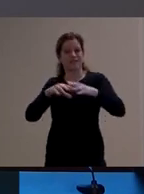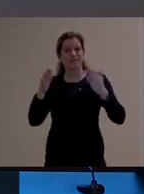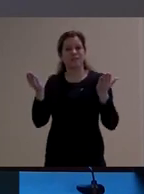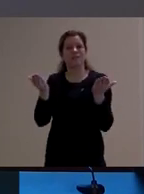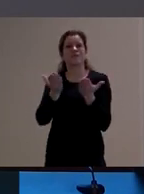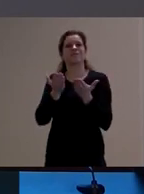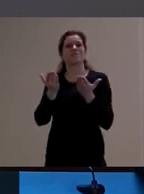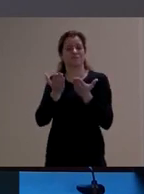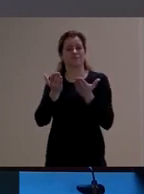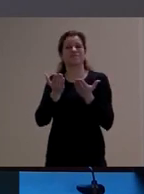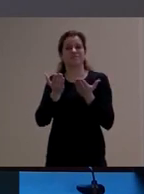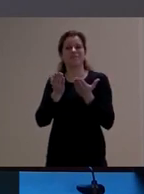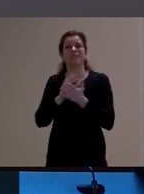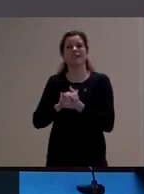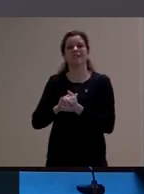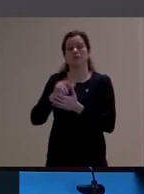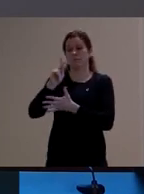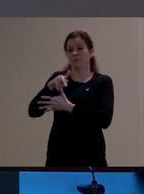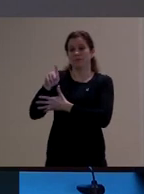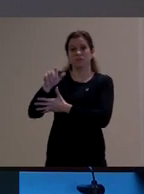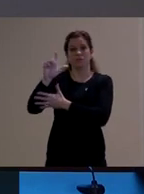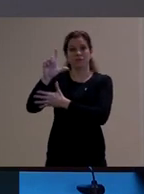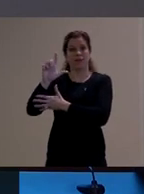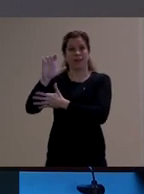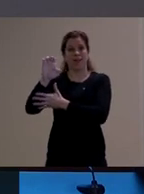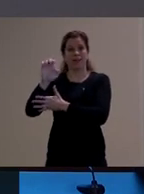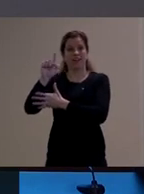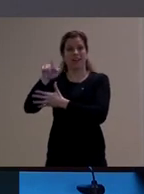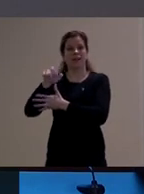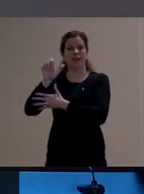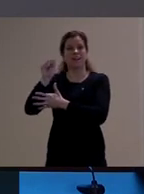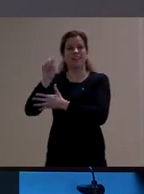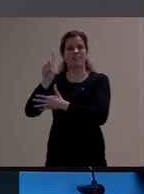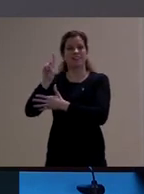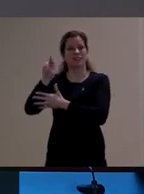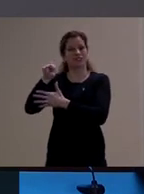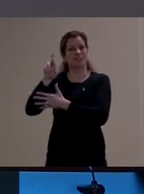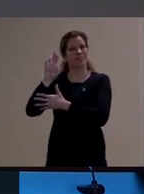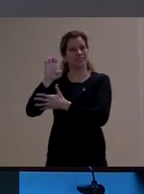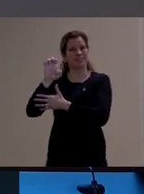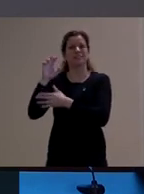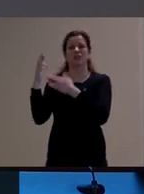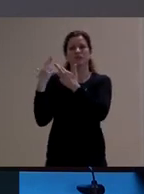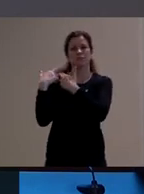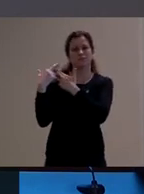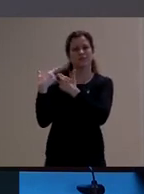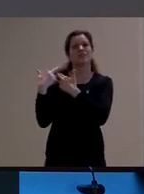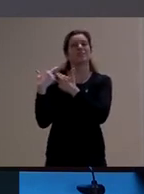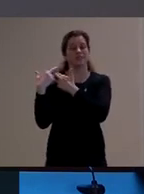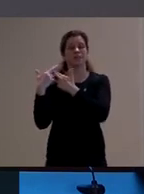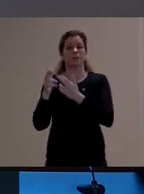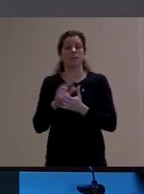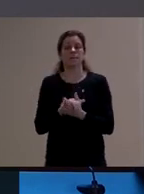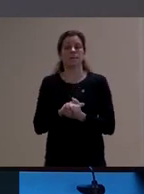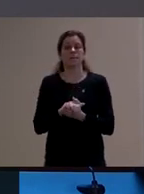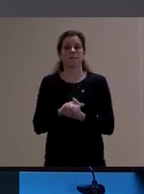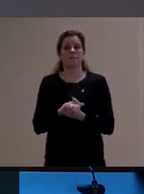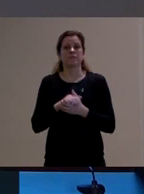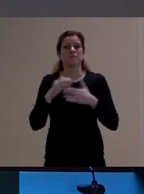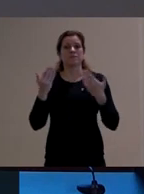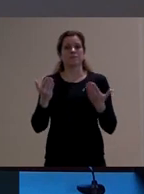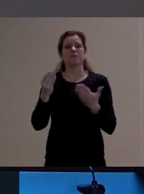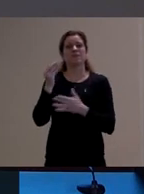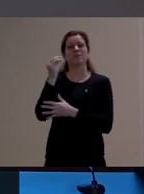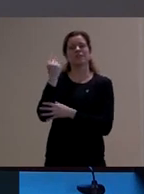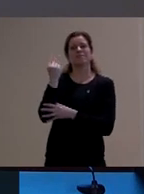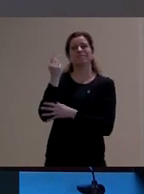professor Alexandre Vaz, onde eu me aproximei, então, da obra do Benjamin e fui tentar fazer